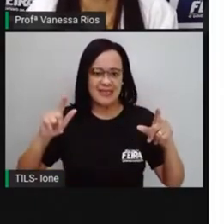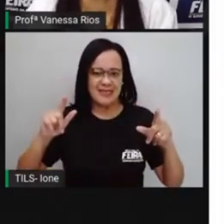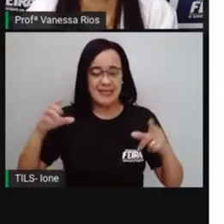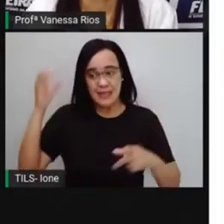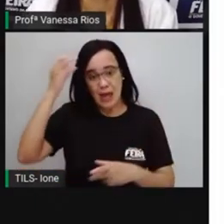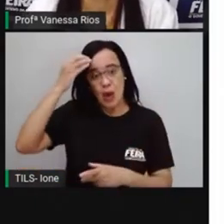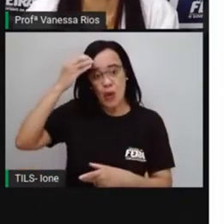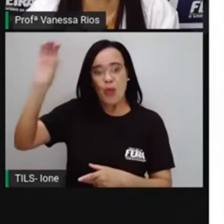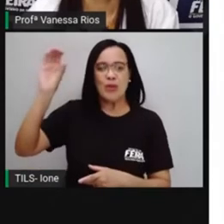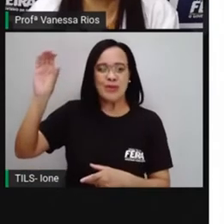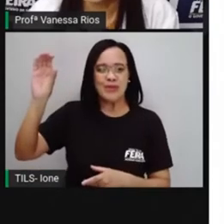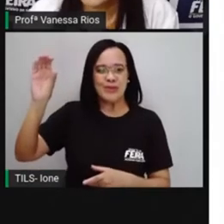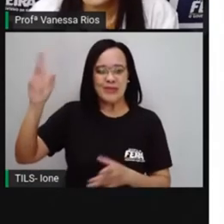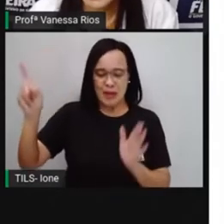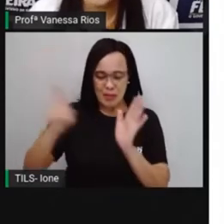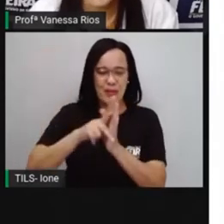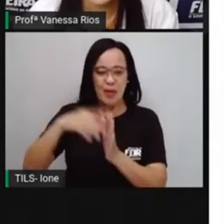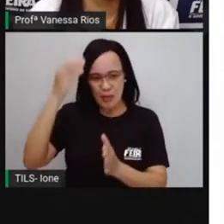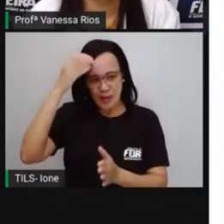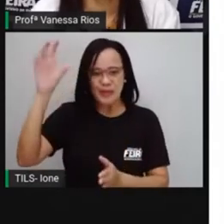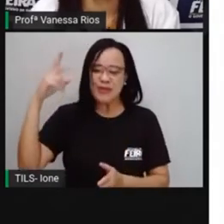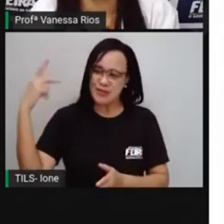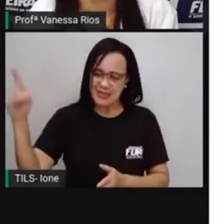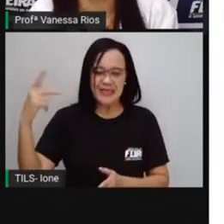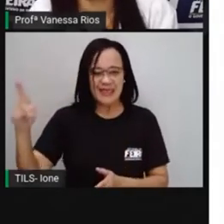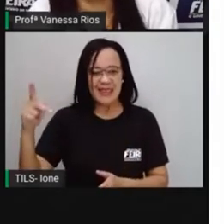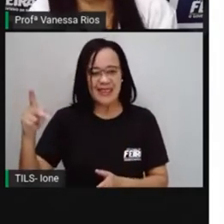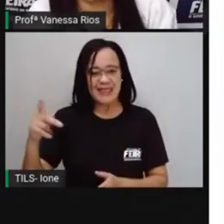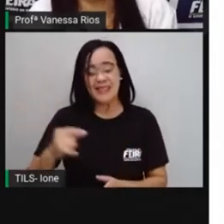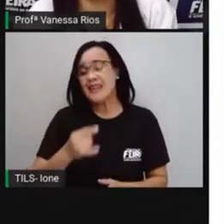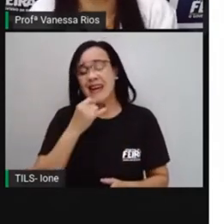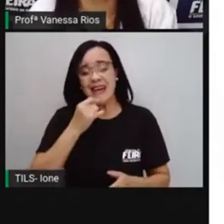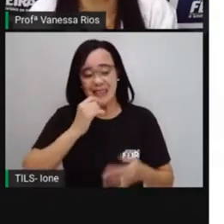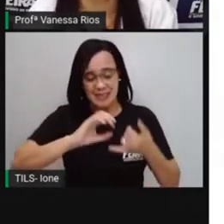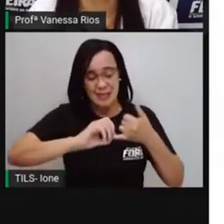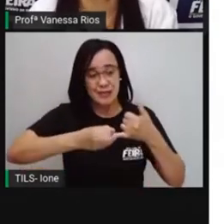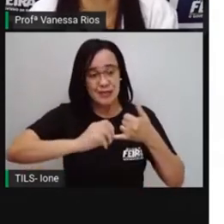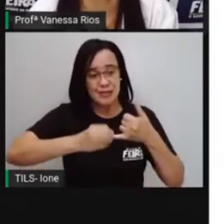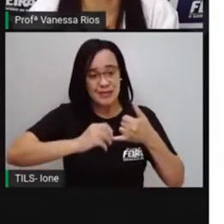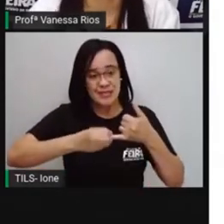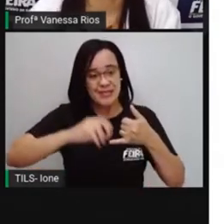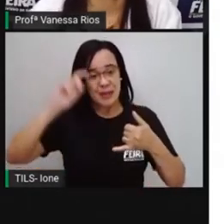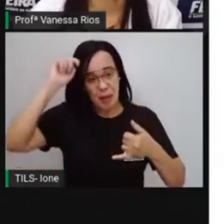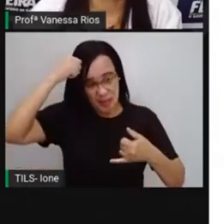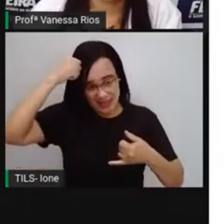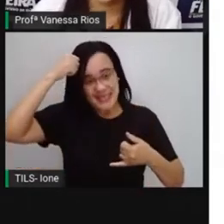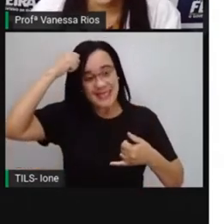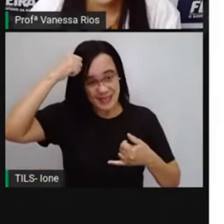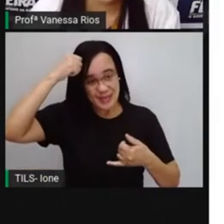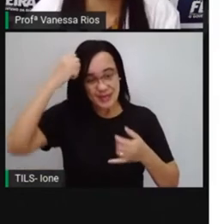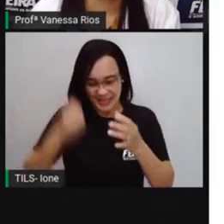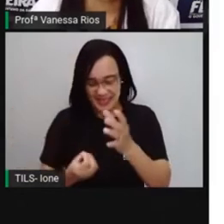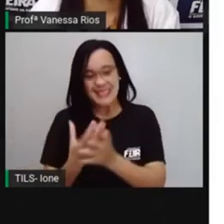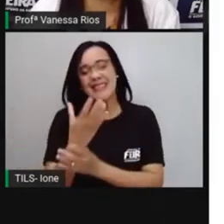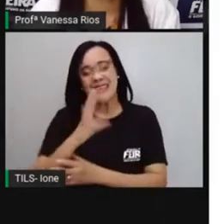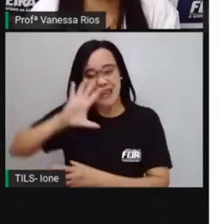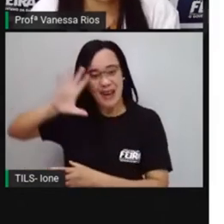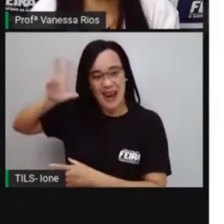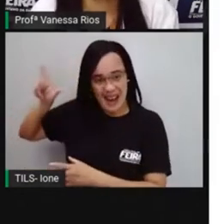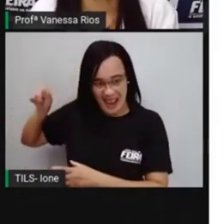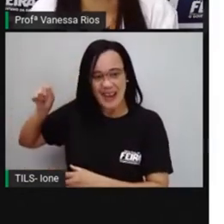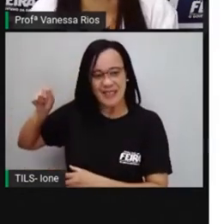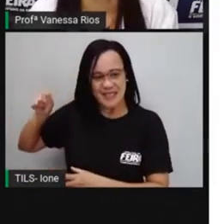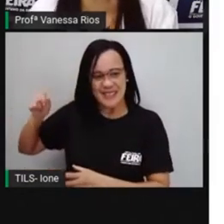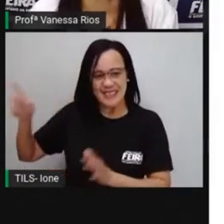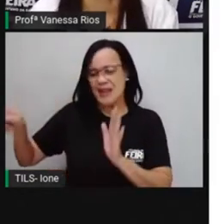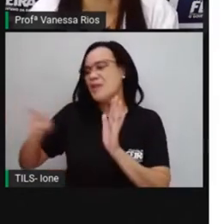observa as condições, tanto de trabalho quanto de vida, né? Que eles tinham, que eles recebiam. Eram tratados